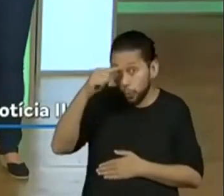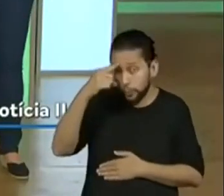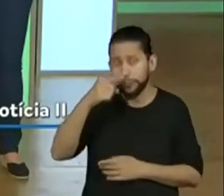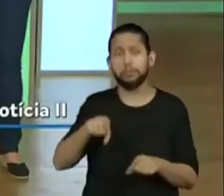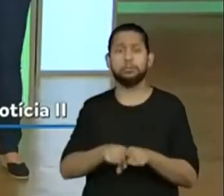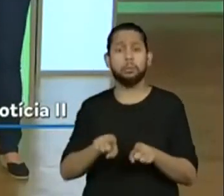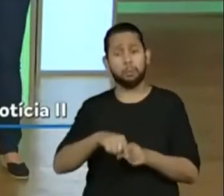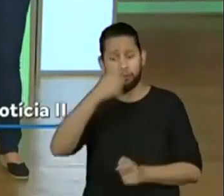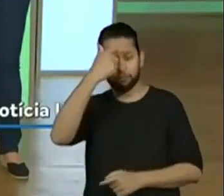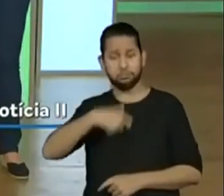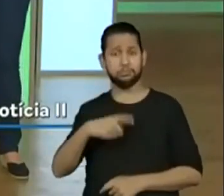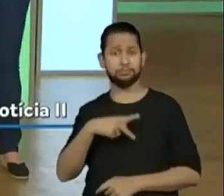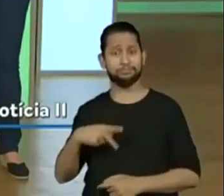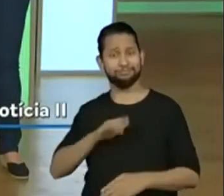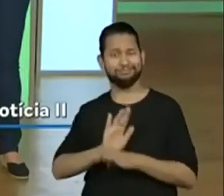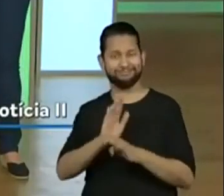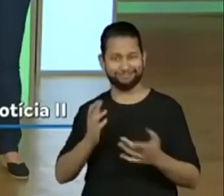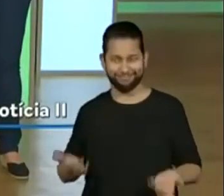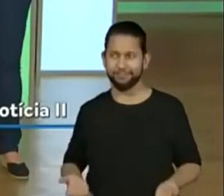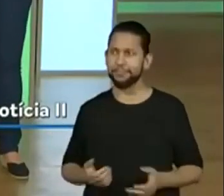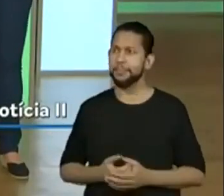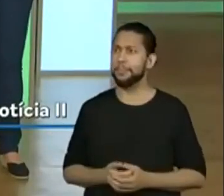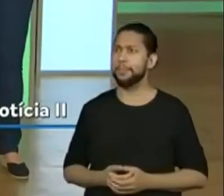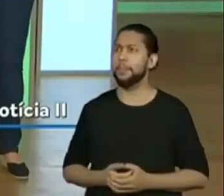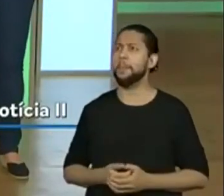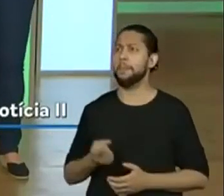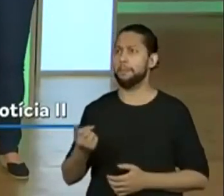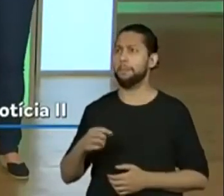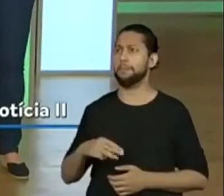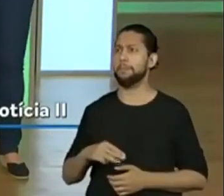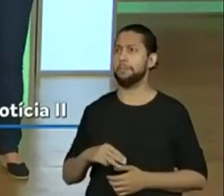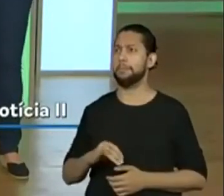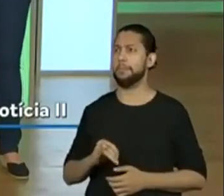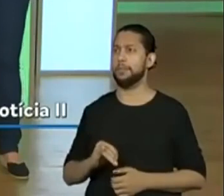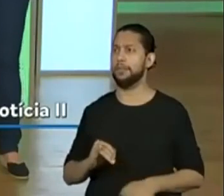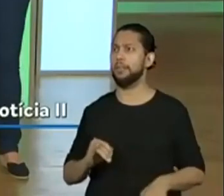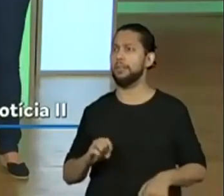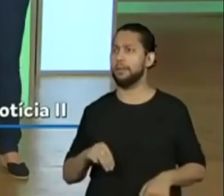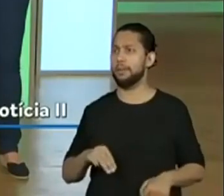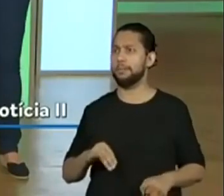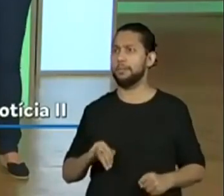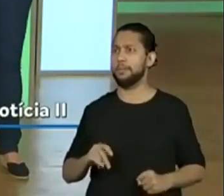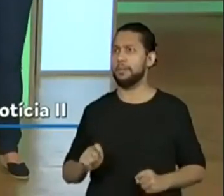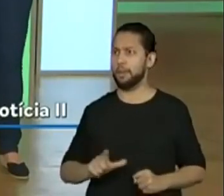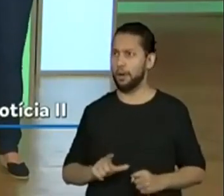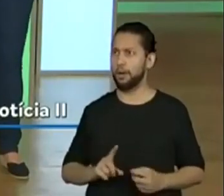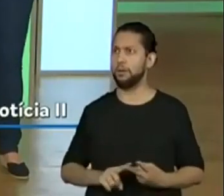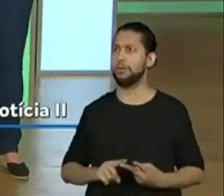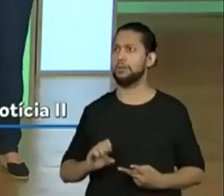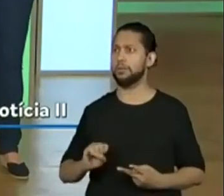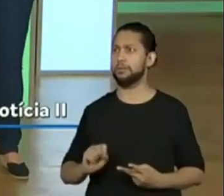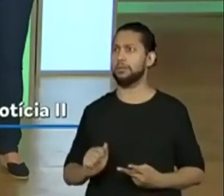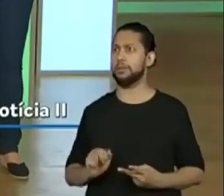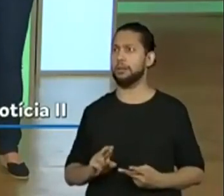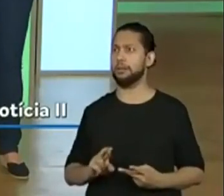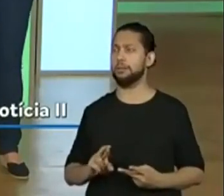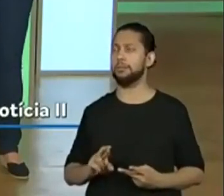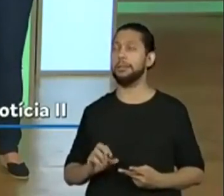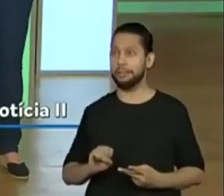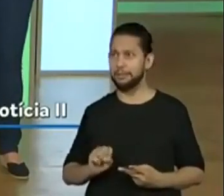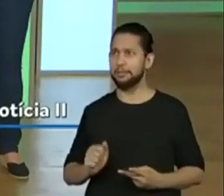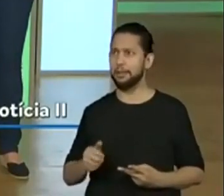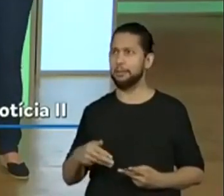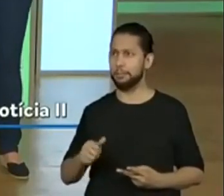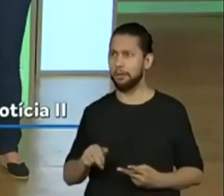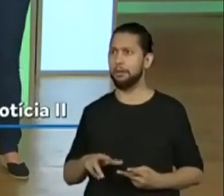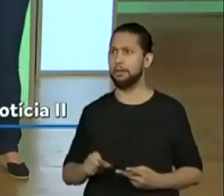mesmo. Olha só, aluno Miguel, Samara, Benjamin estão participando. Que legal, professora. Mas eu estou querendo ver aí qual que é o